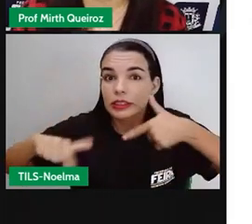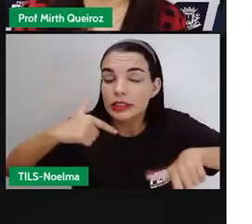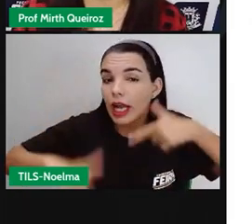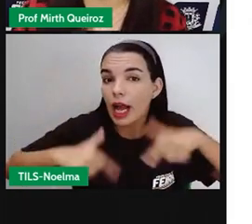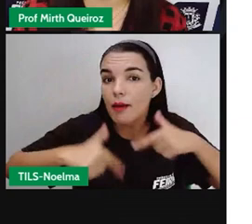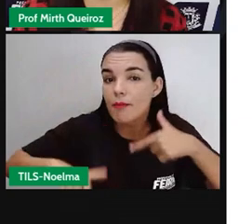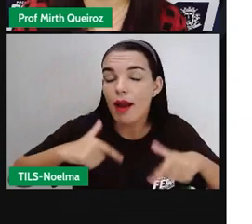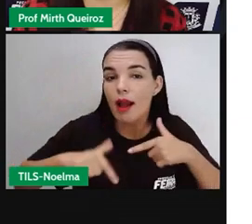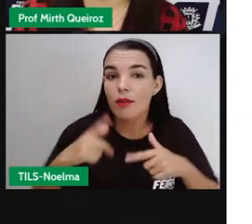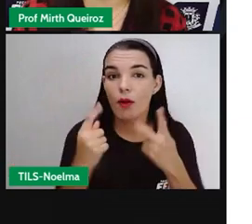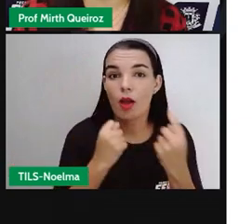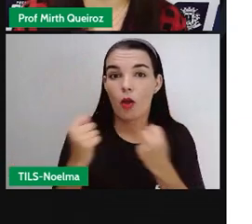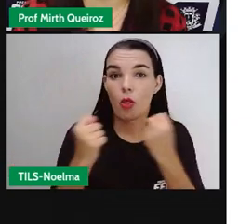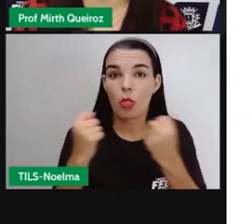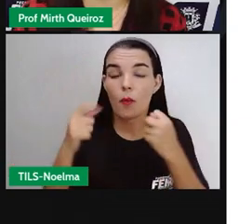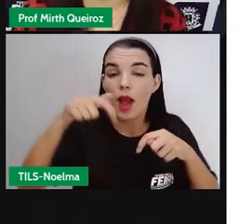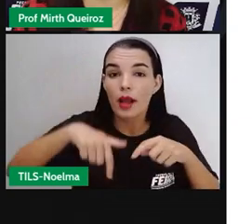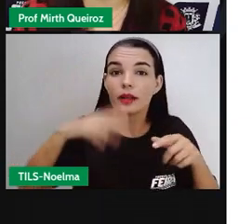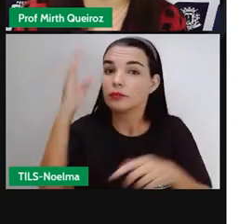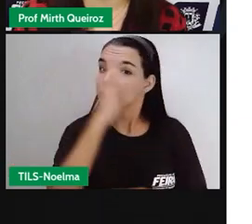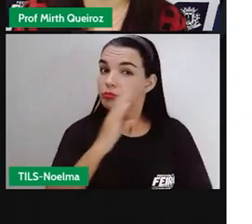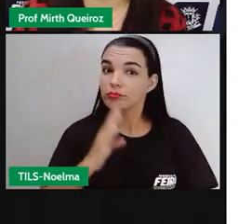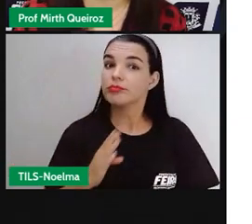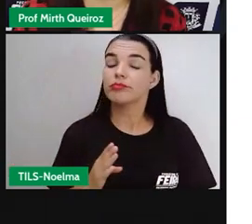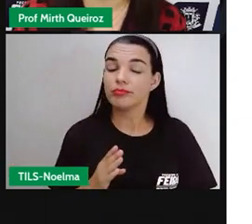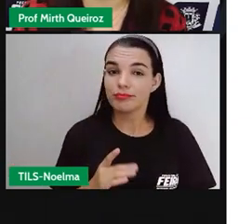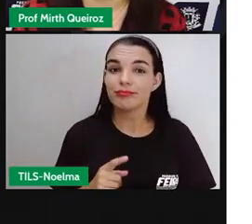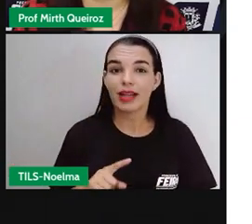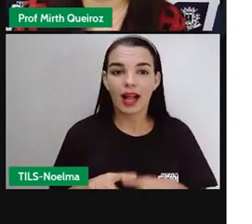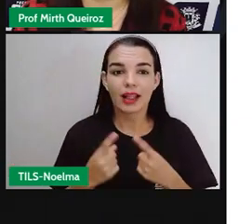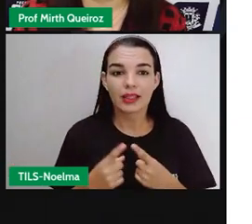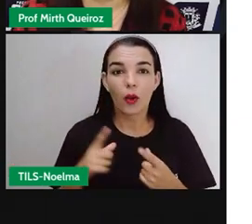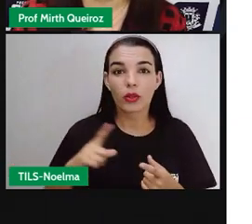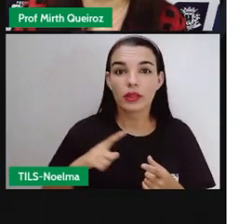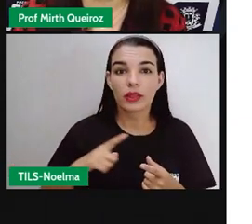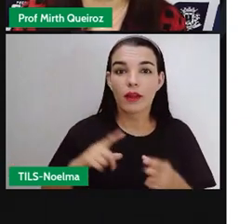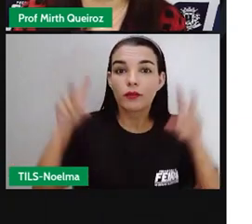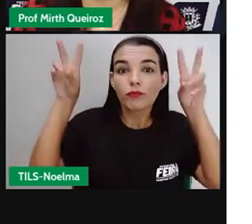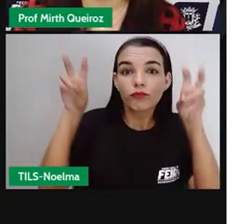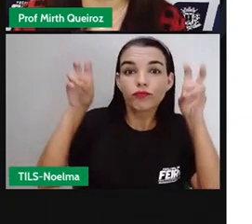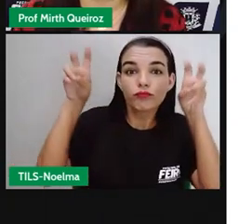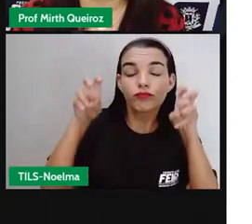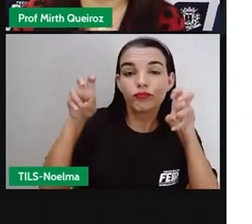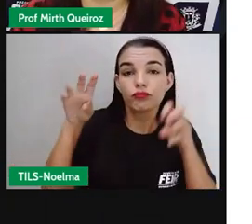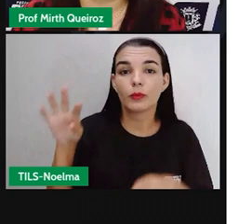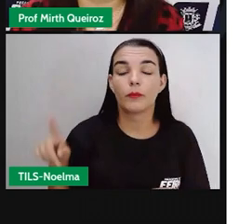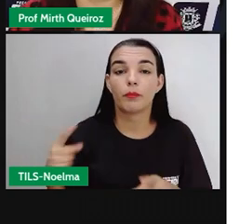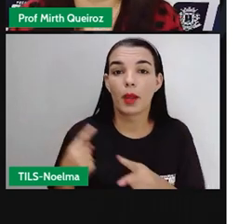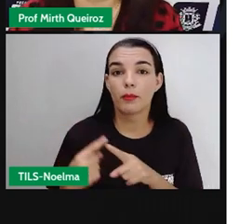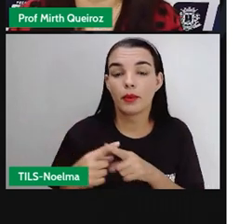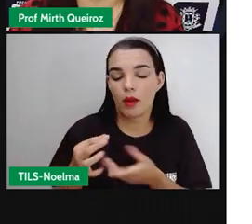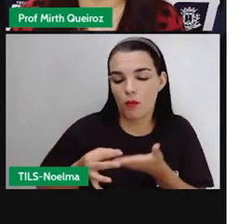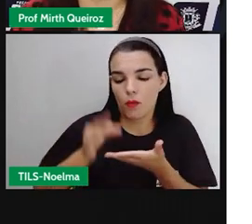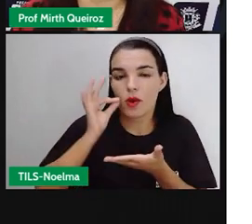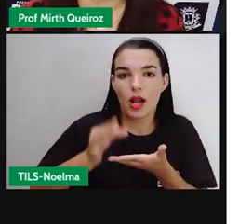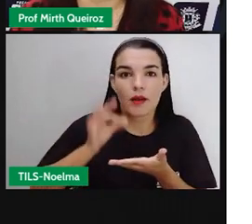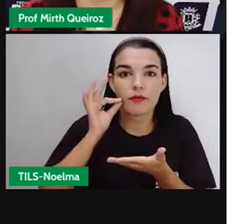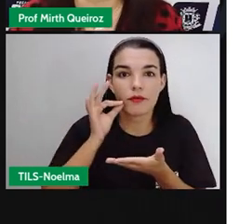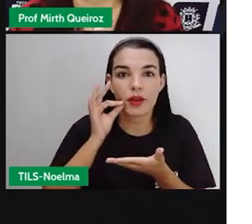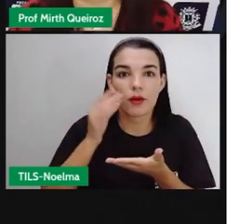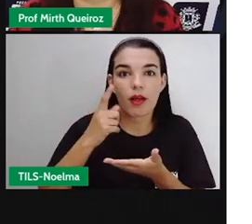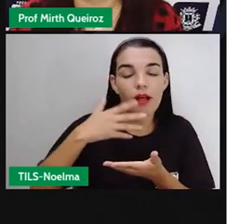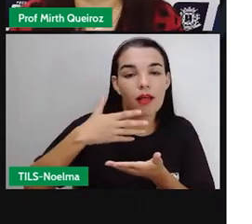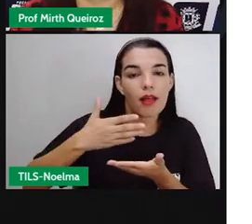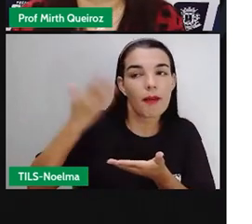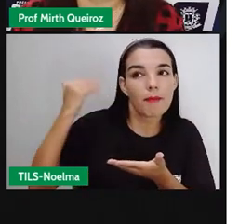O período que ficou conhecido aí como ciclo do café recebeu esse título porque o café se tornou, naquela época, o produto fundamental